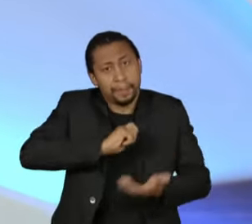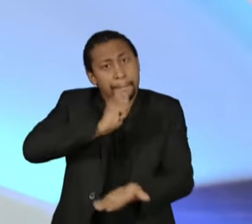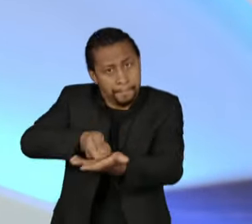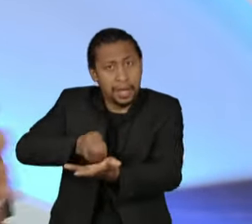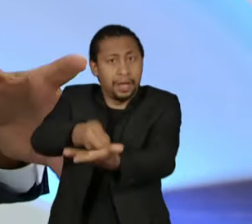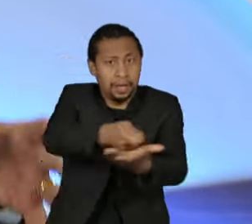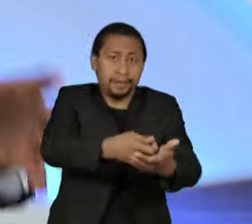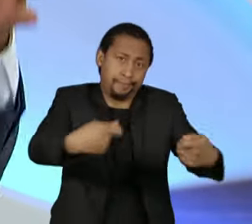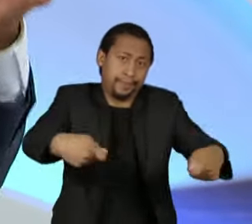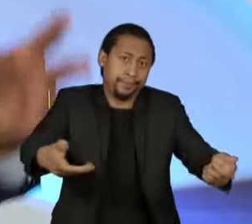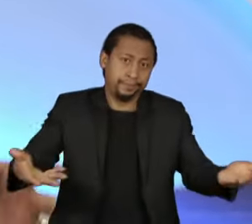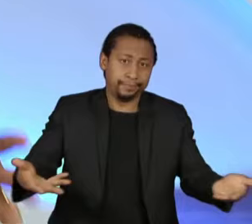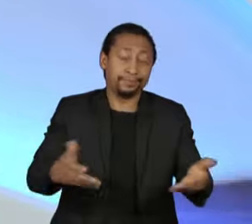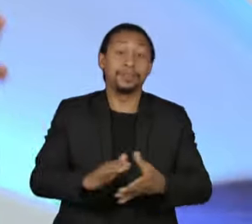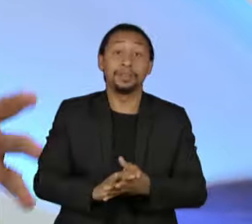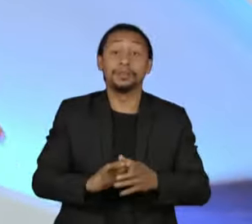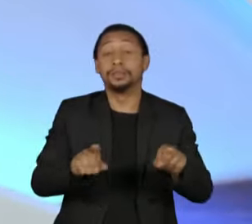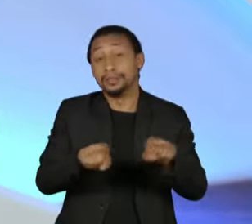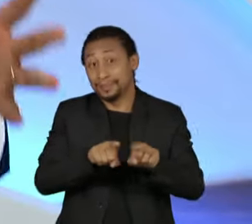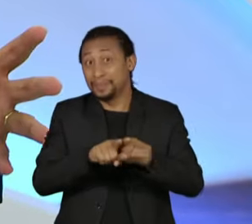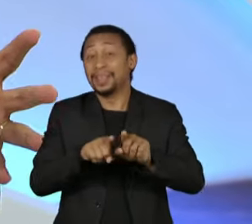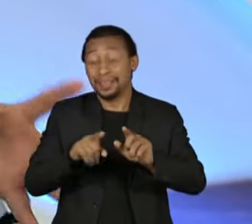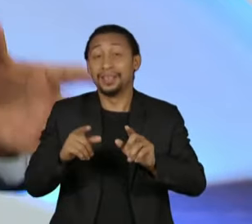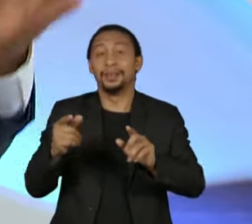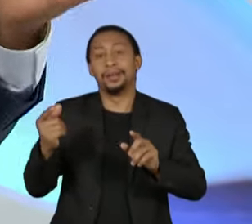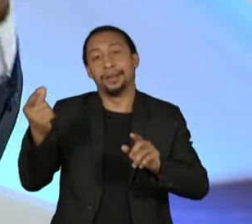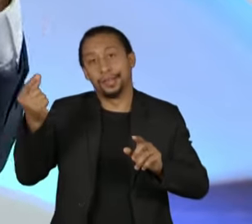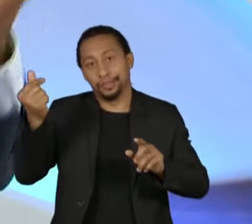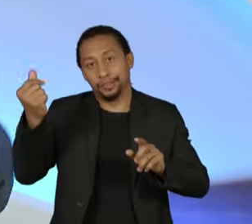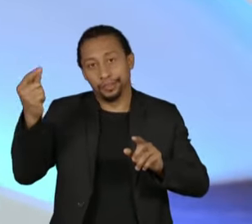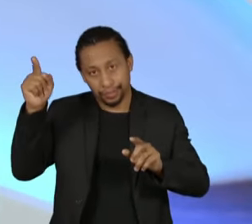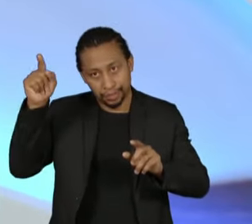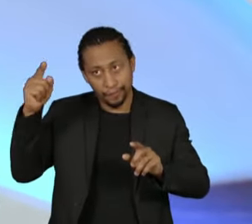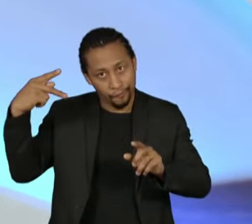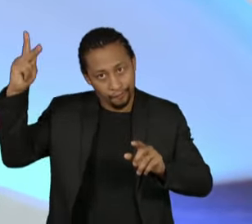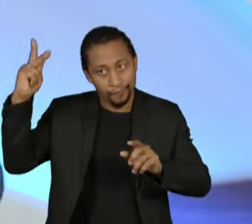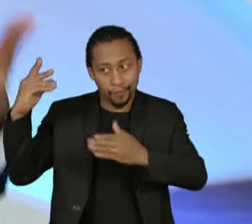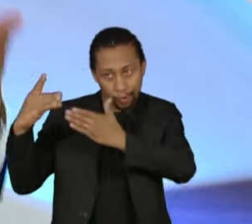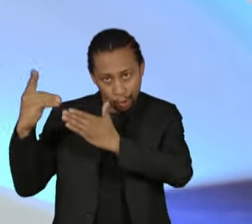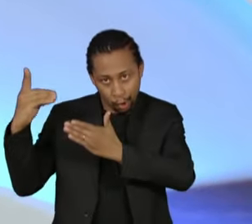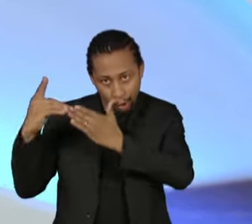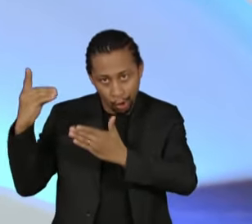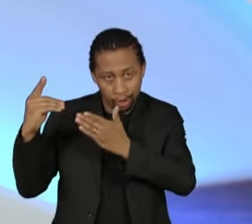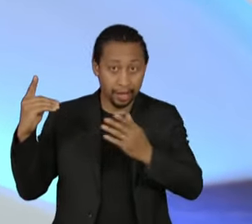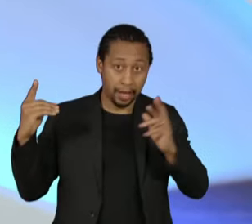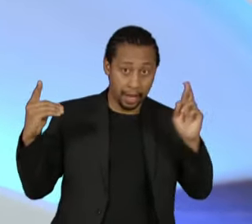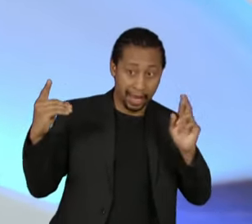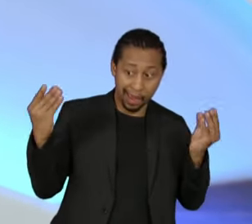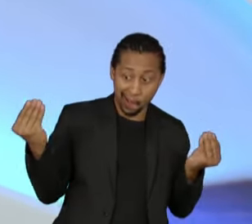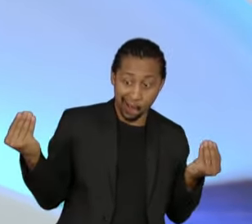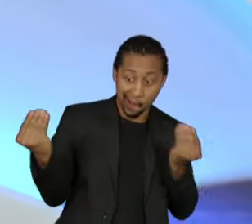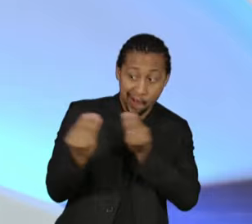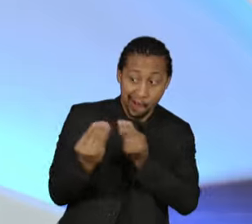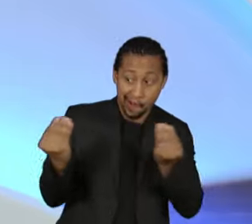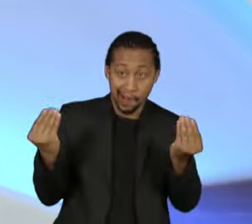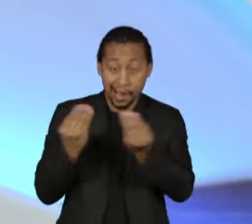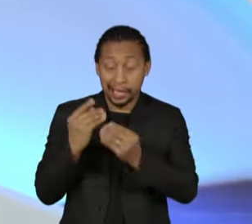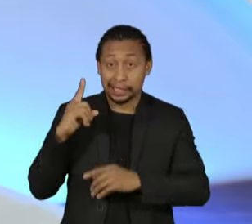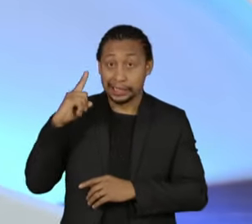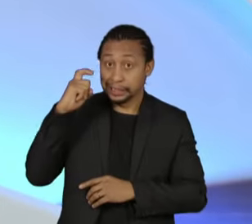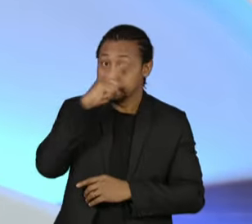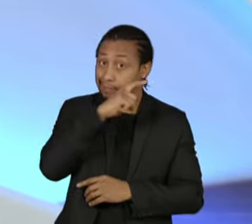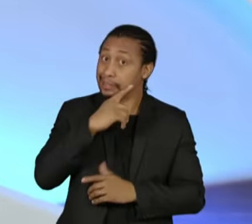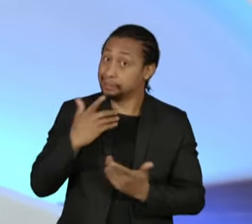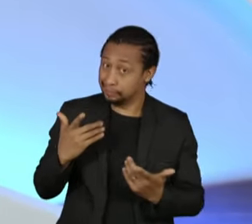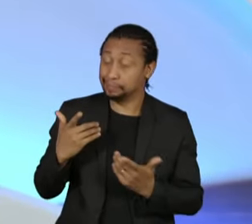do outro lado, ainda com o câmbio, também aí variando por conta do risco Brasil. Agora, nós estamos